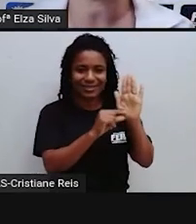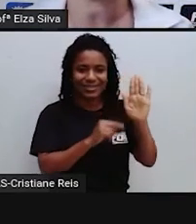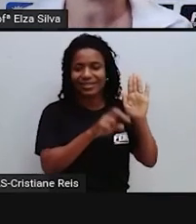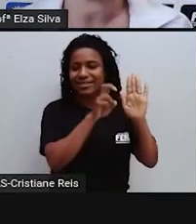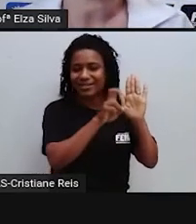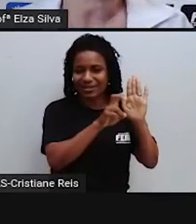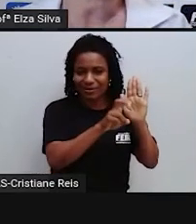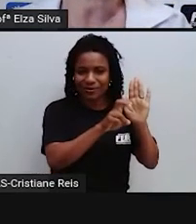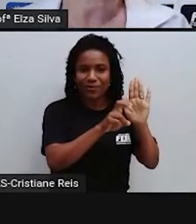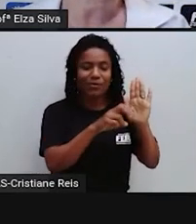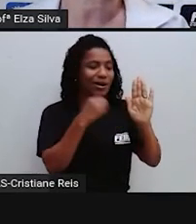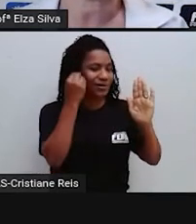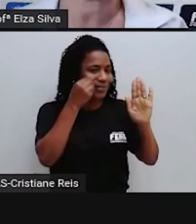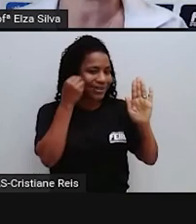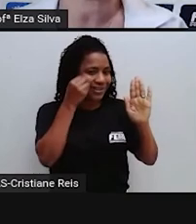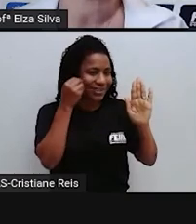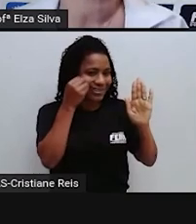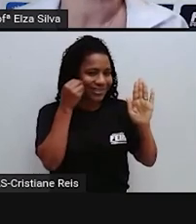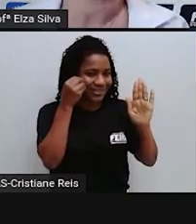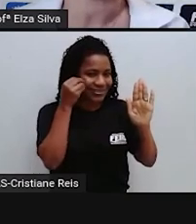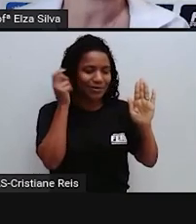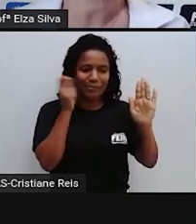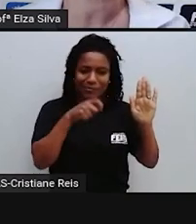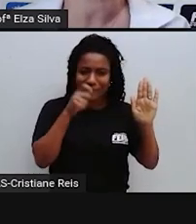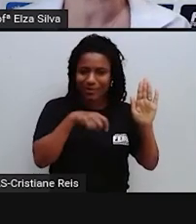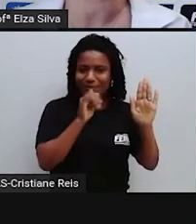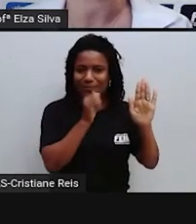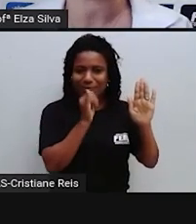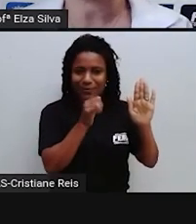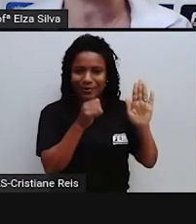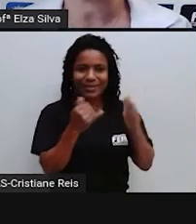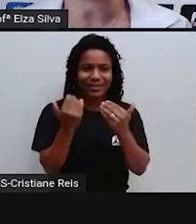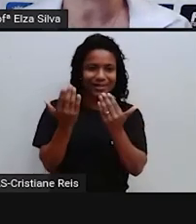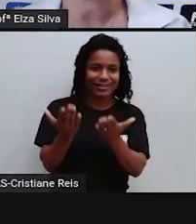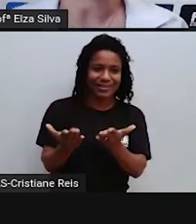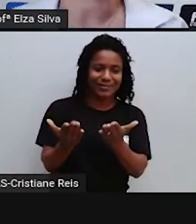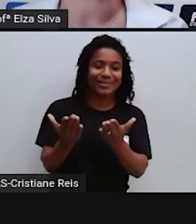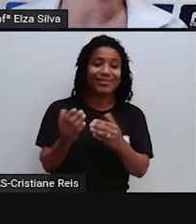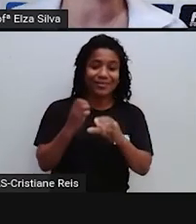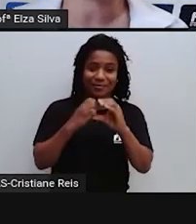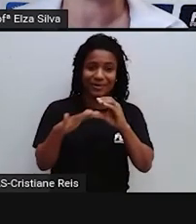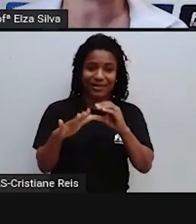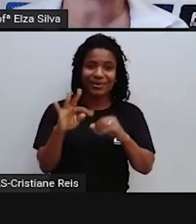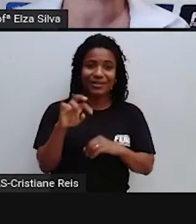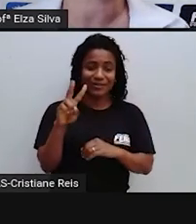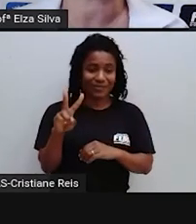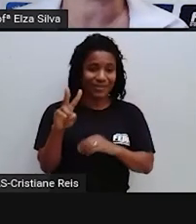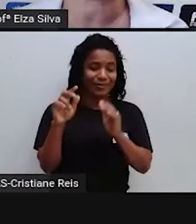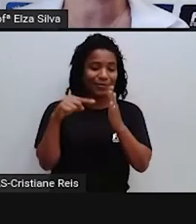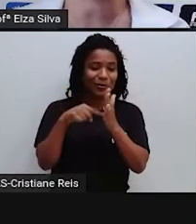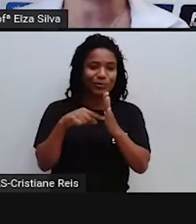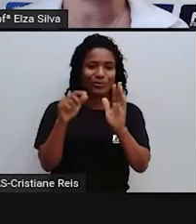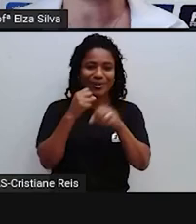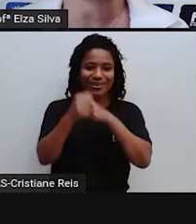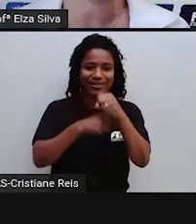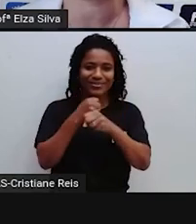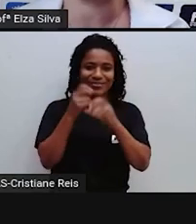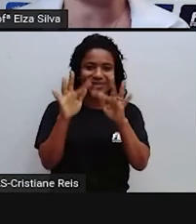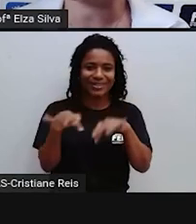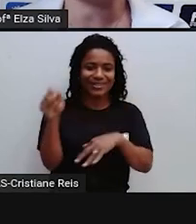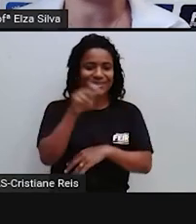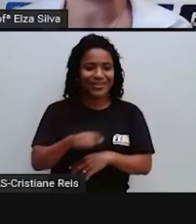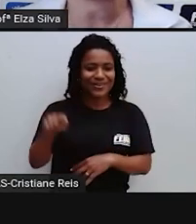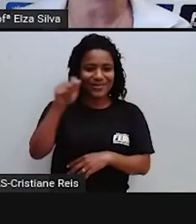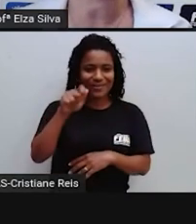experiência Para o nosso e-mail tv.anosfinais Arroba Seduc.feiadesantano